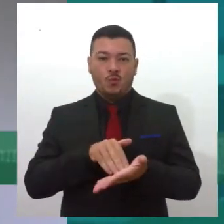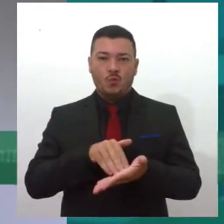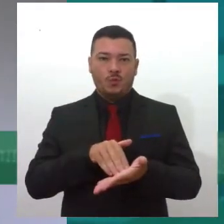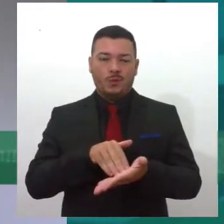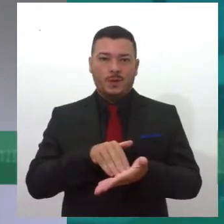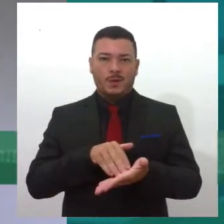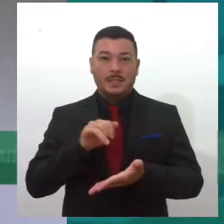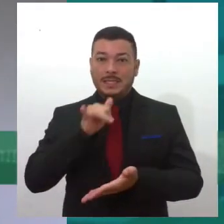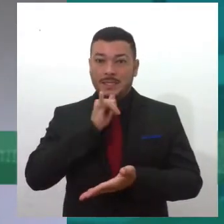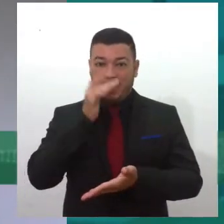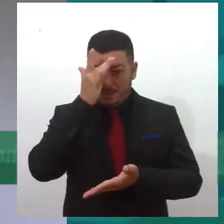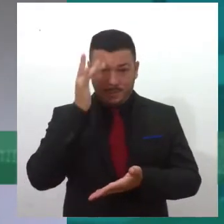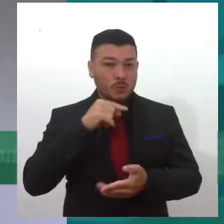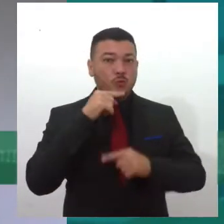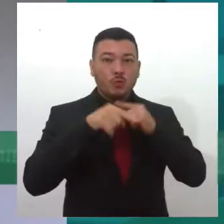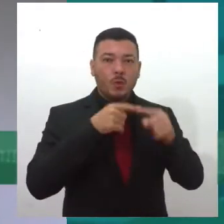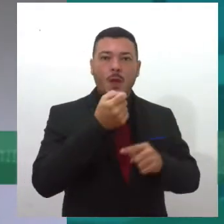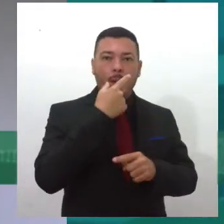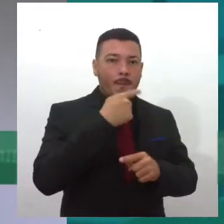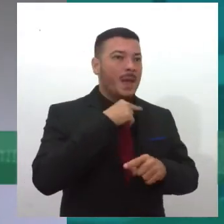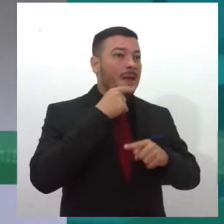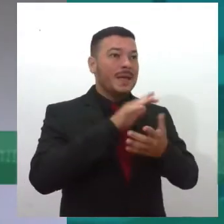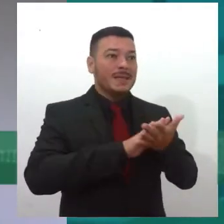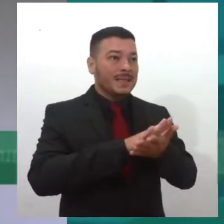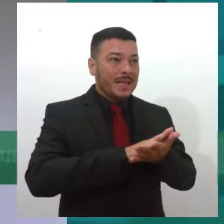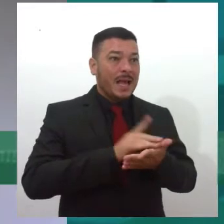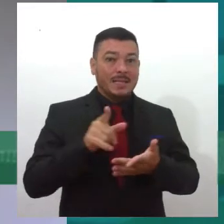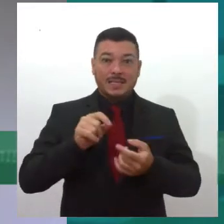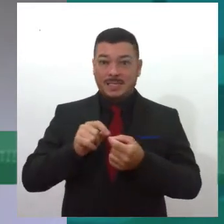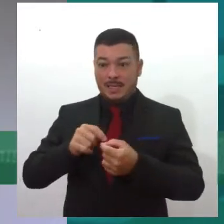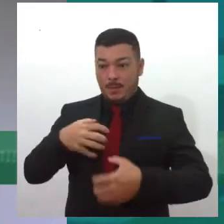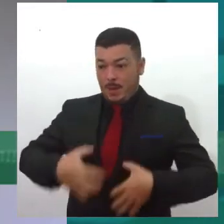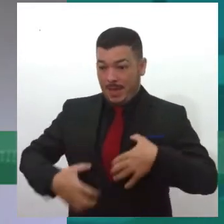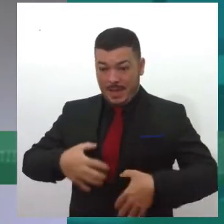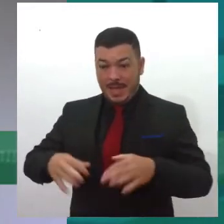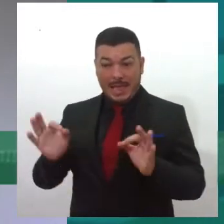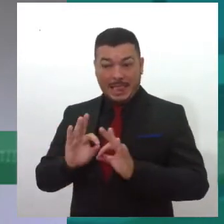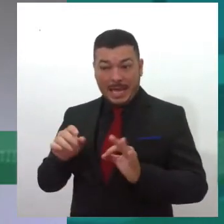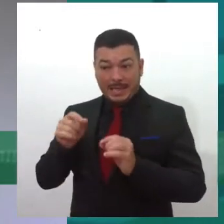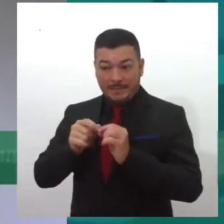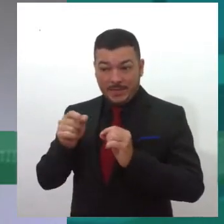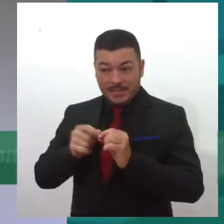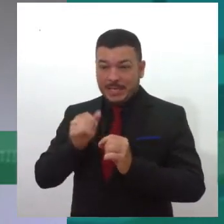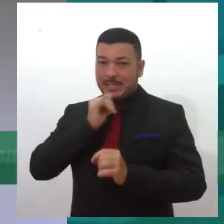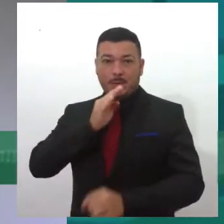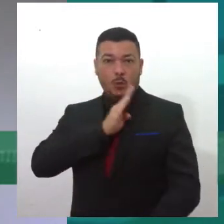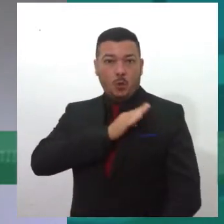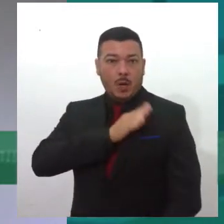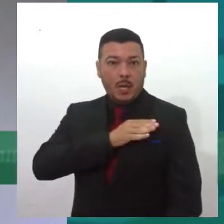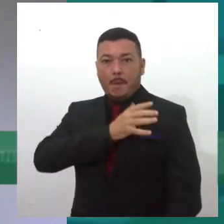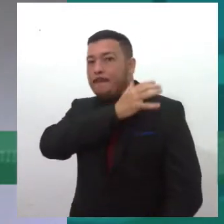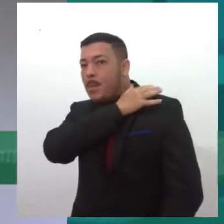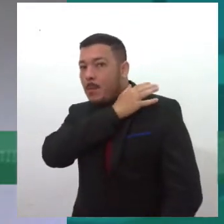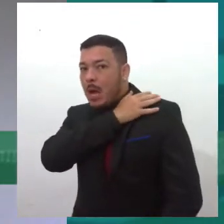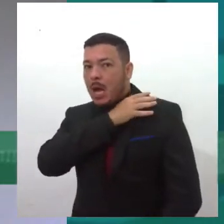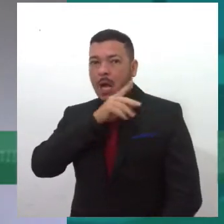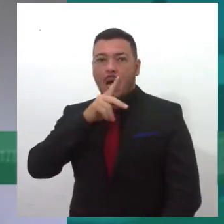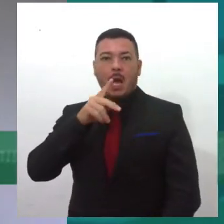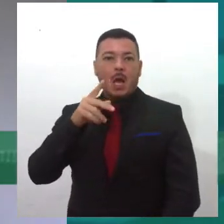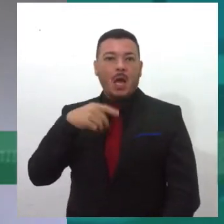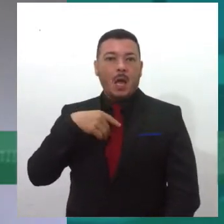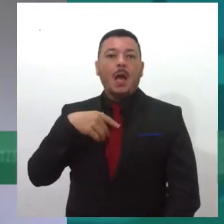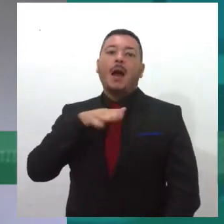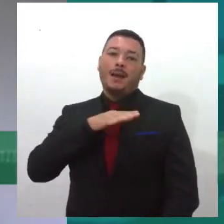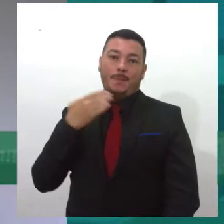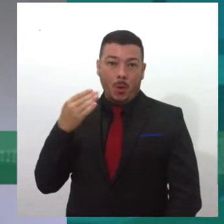seja, se a pessoa não fizer um transplante, provavelmente, né, no caso de um coração, de um pulmão, essa pessoa pode virar